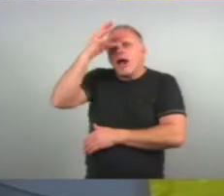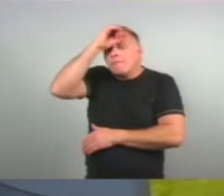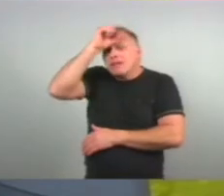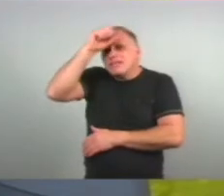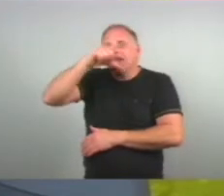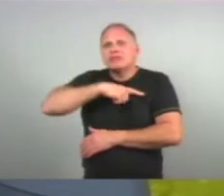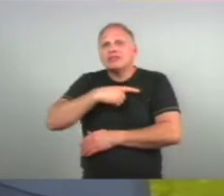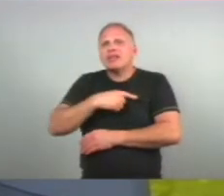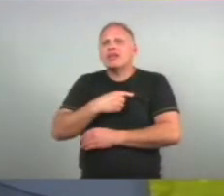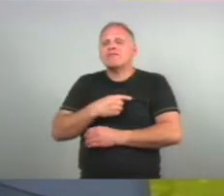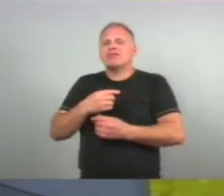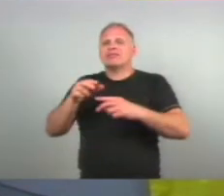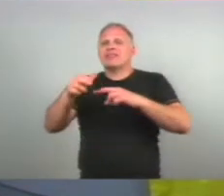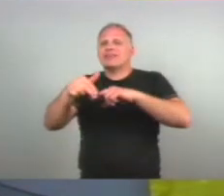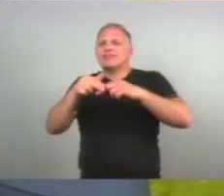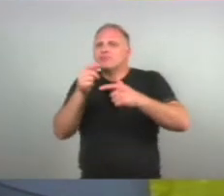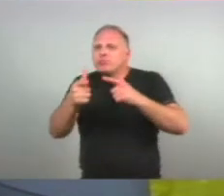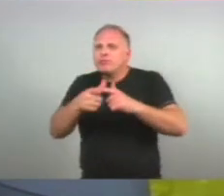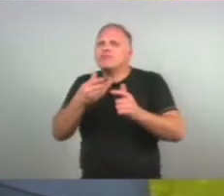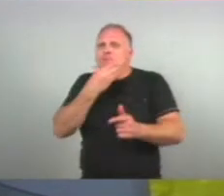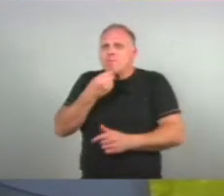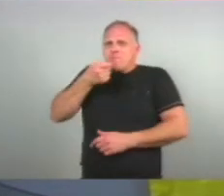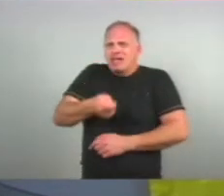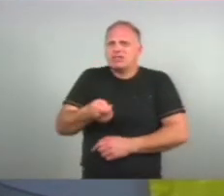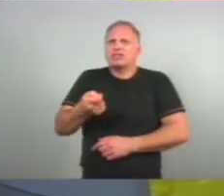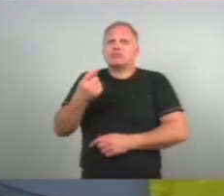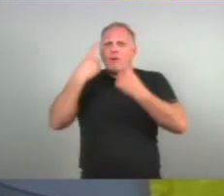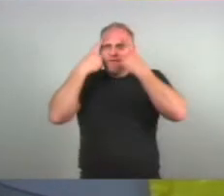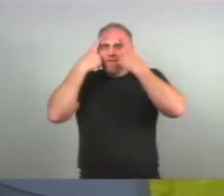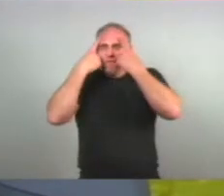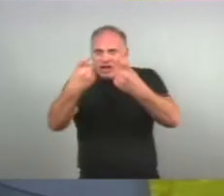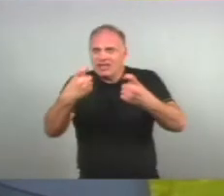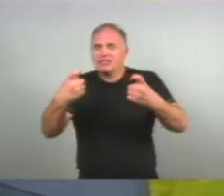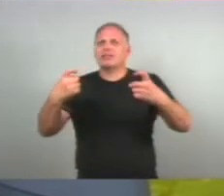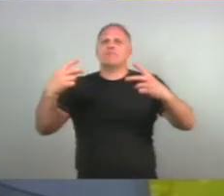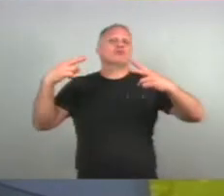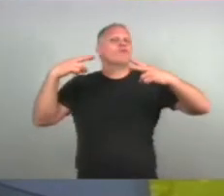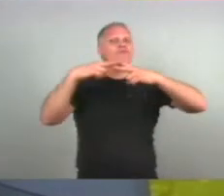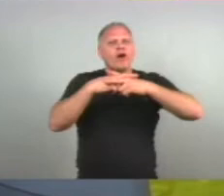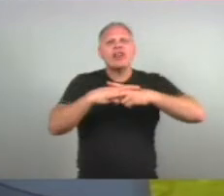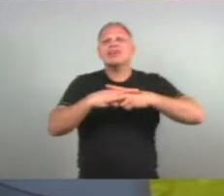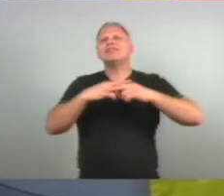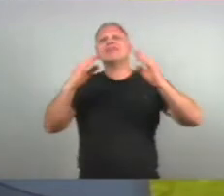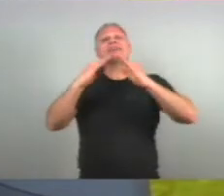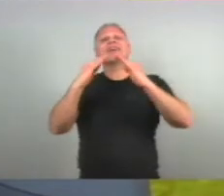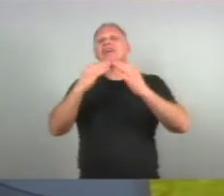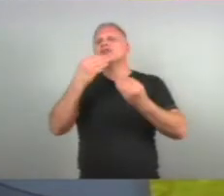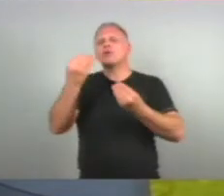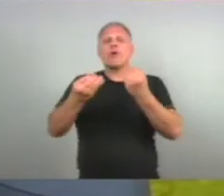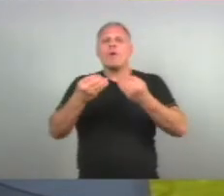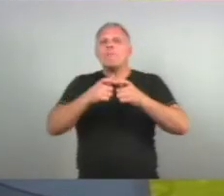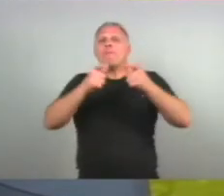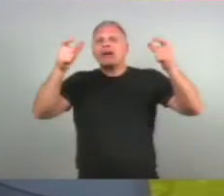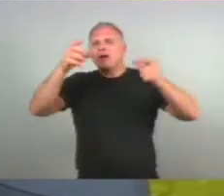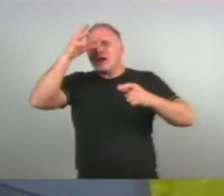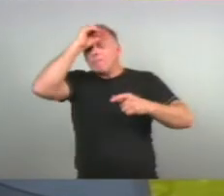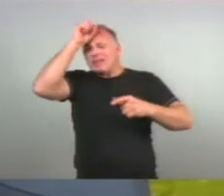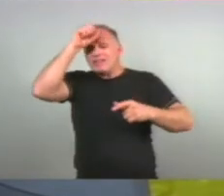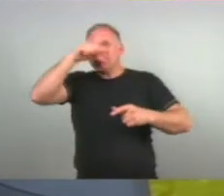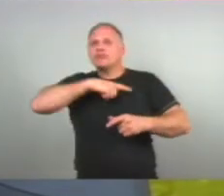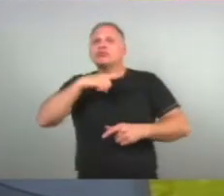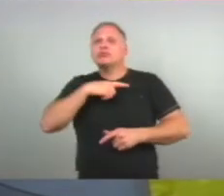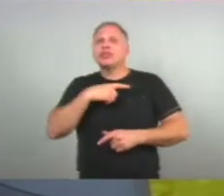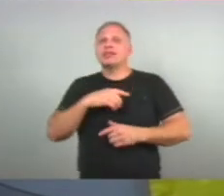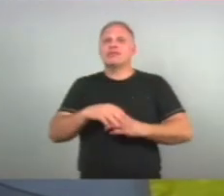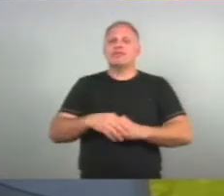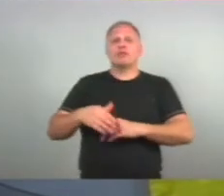nem essa Do machismo Ou de violência psicológica E violência contra a mulher Quais os maiores aprendizados Que tu tirou Como